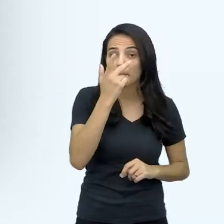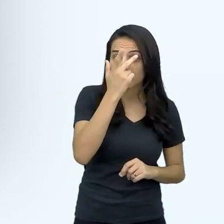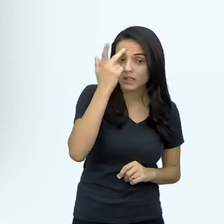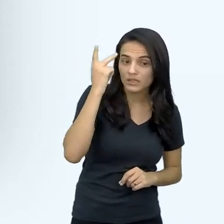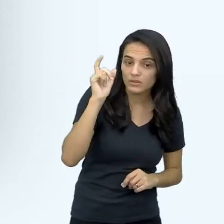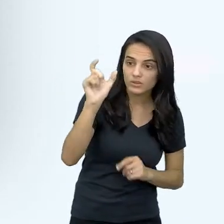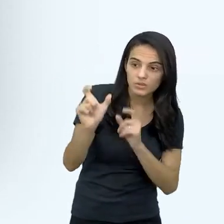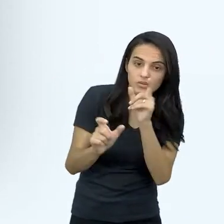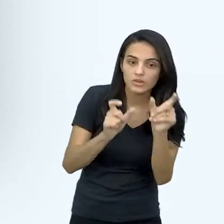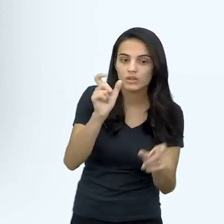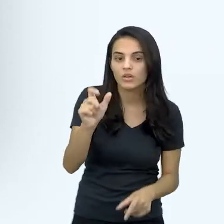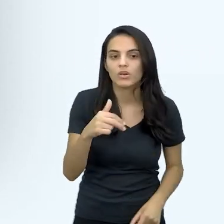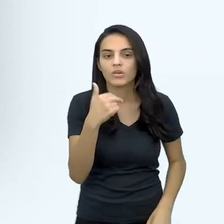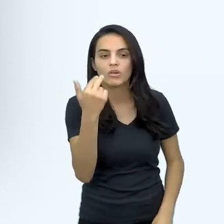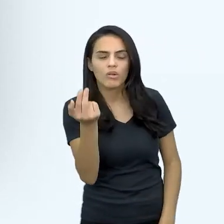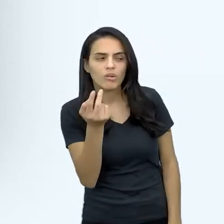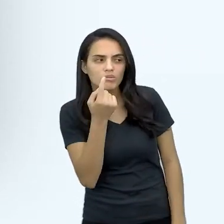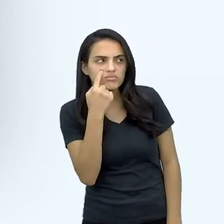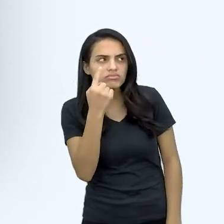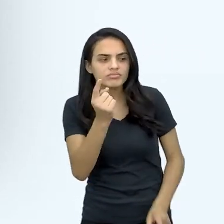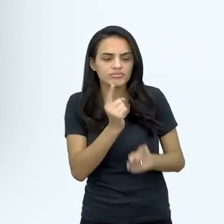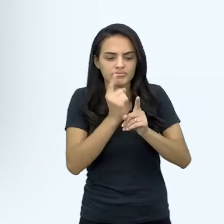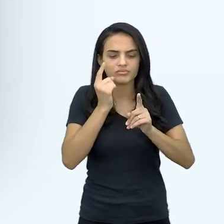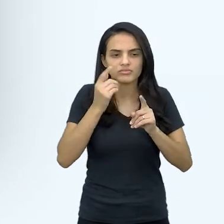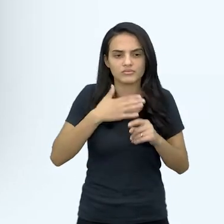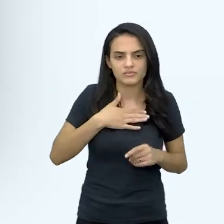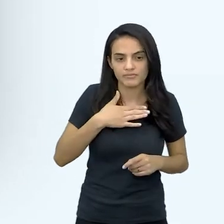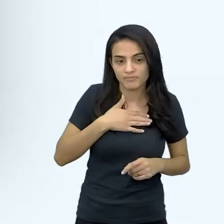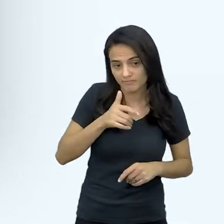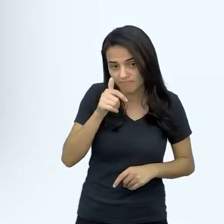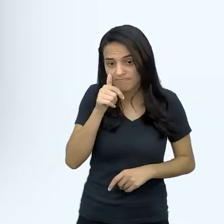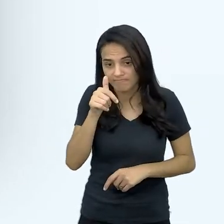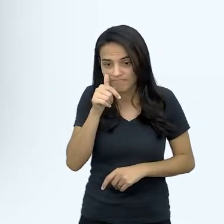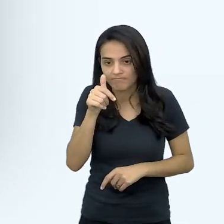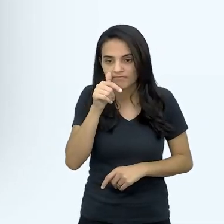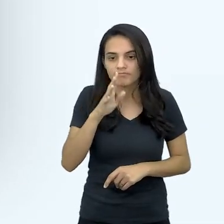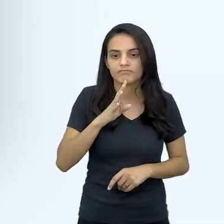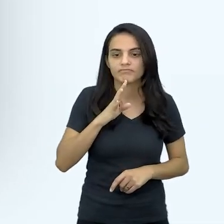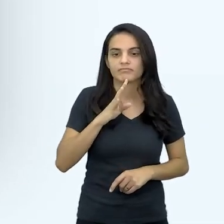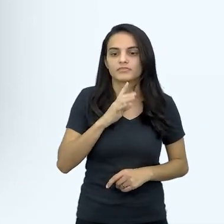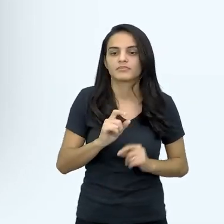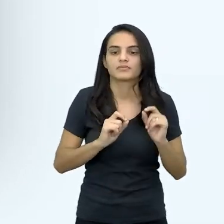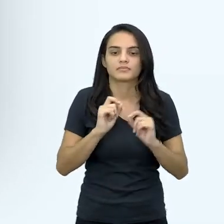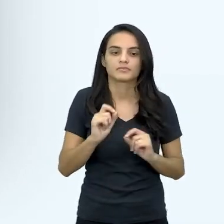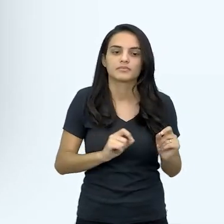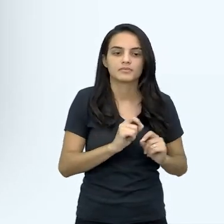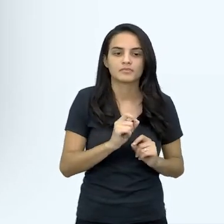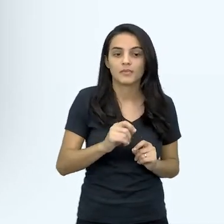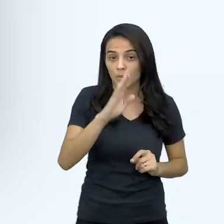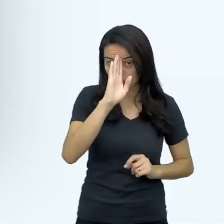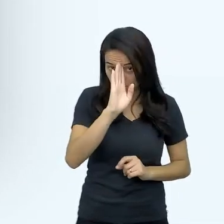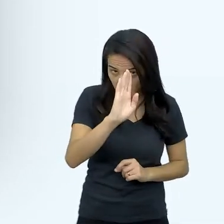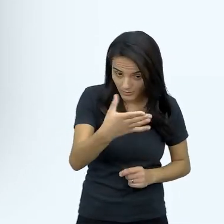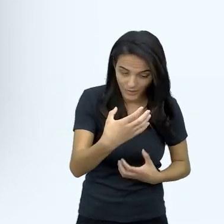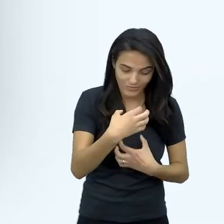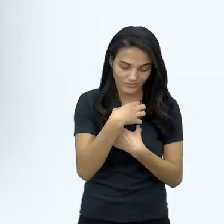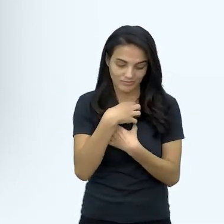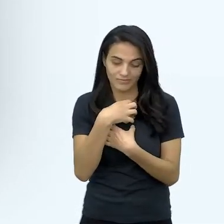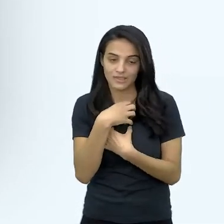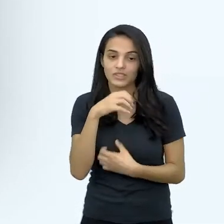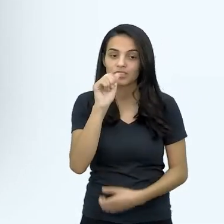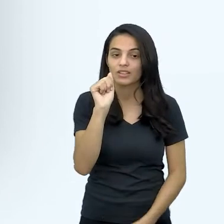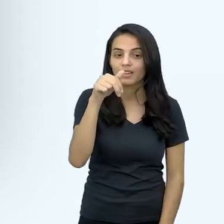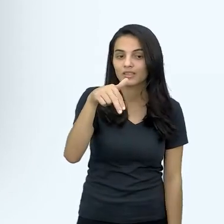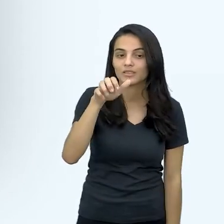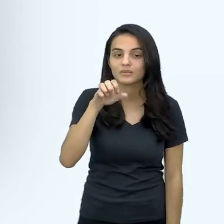eu mesmo, né, para sentir os sintomas, seria muito interessante conhecer aquilo, né, o principal sintoma da maioria dos tipos de anemia